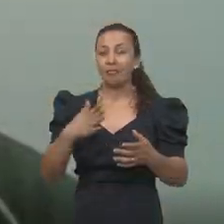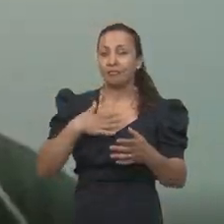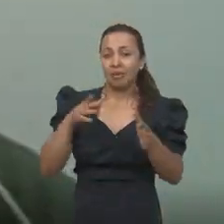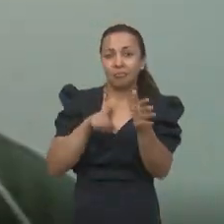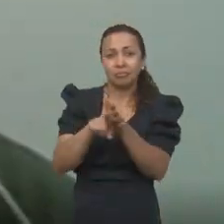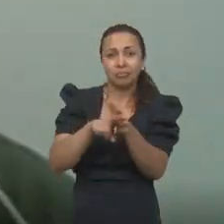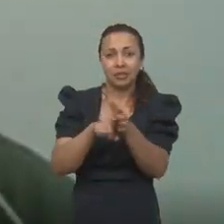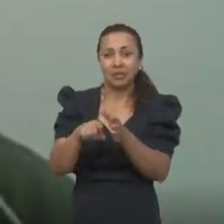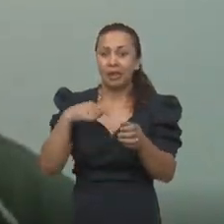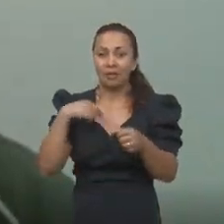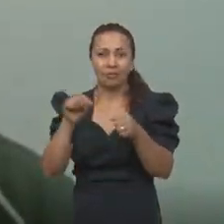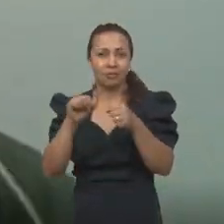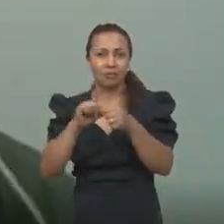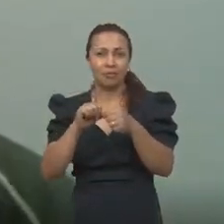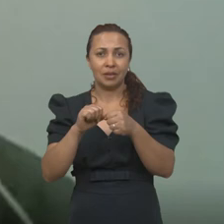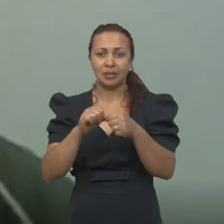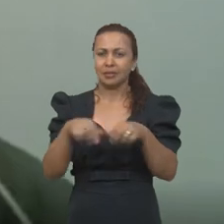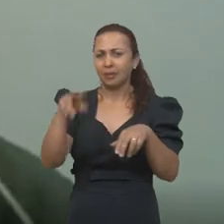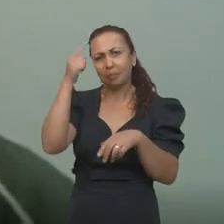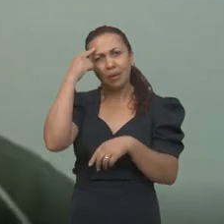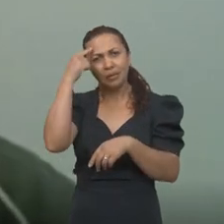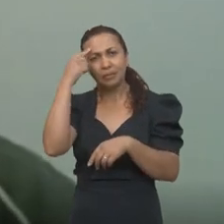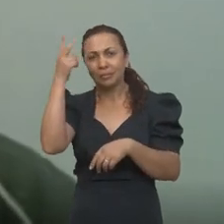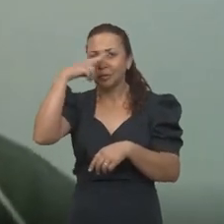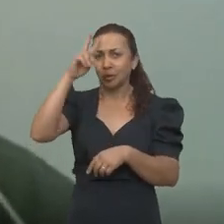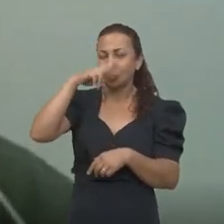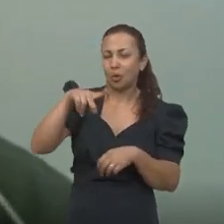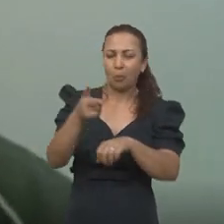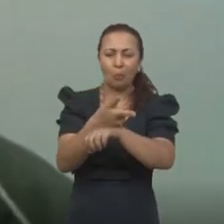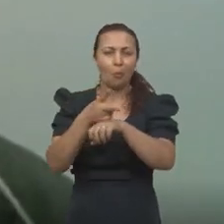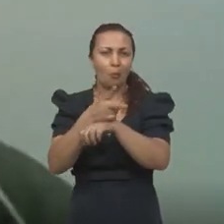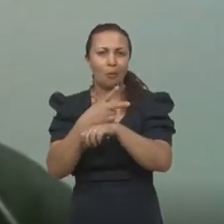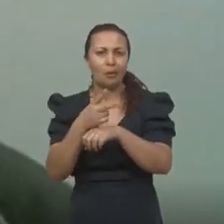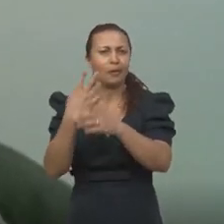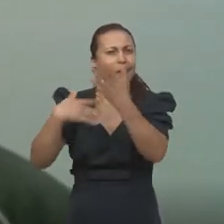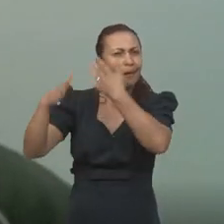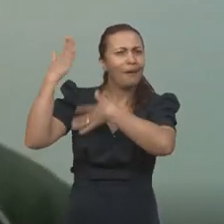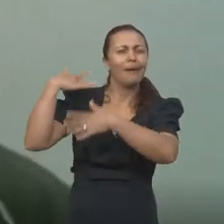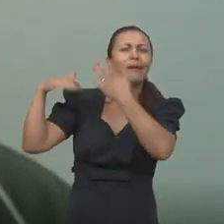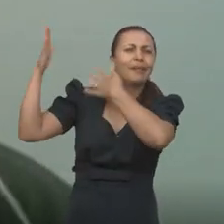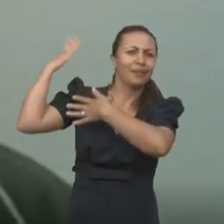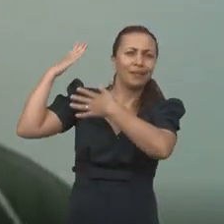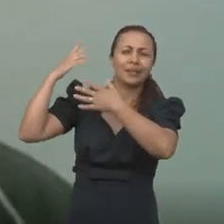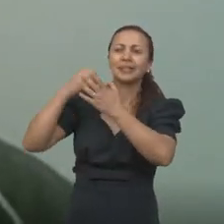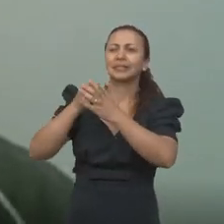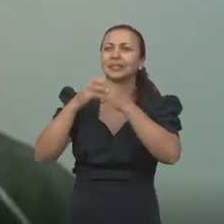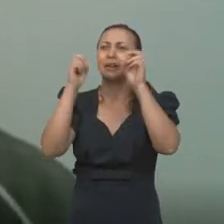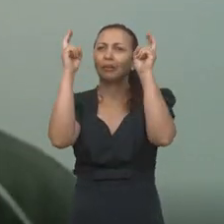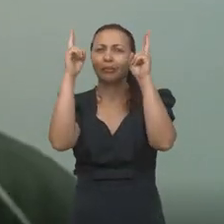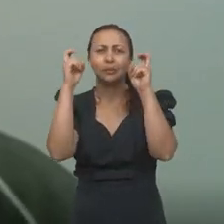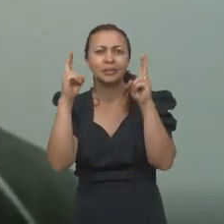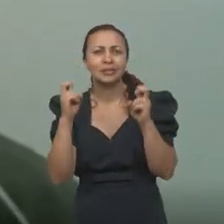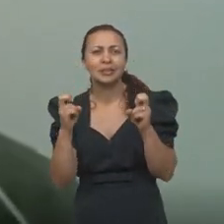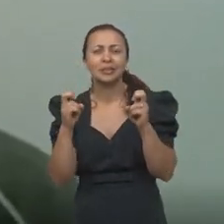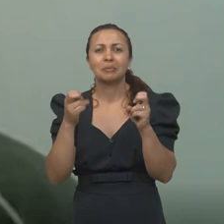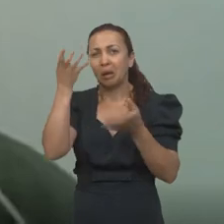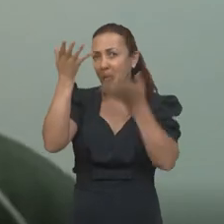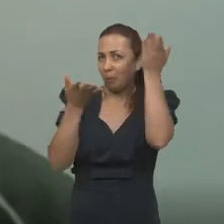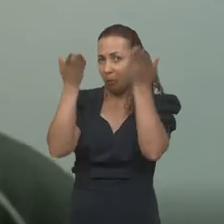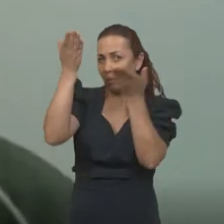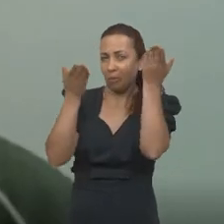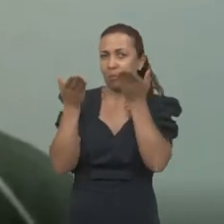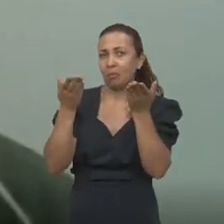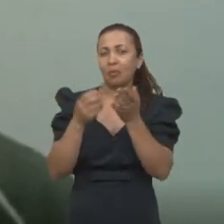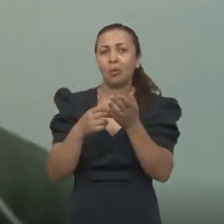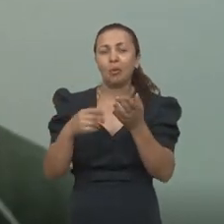Ao longo da minha pesquisa, faço essa reflexão histórica, né? Eu busco lá os conceitos puramente econômicos,